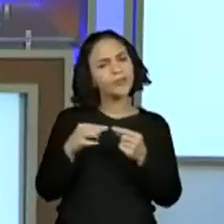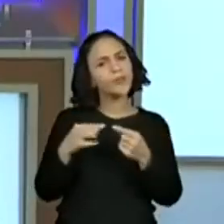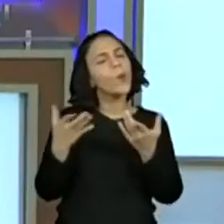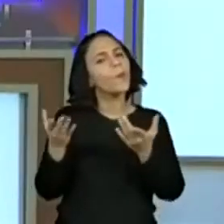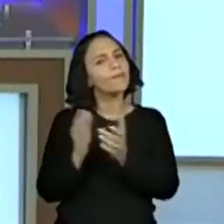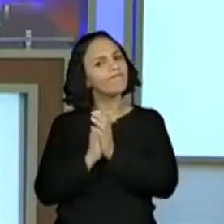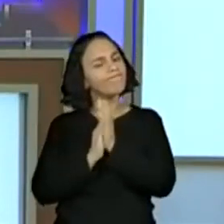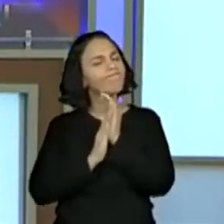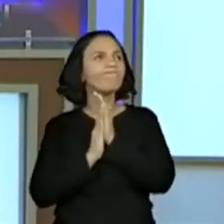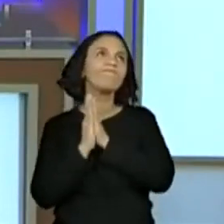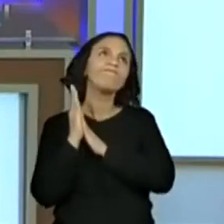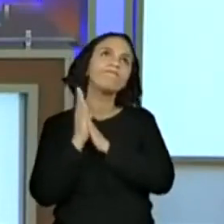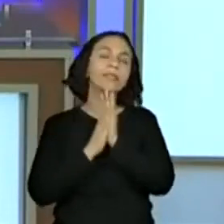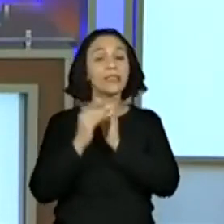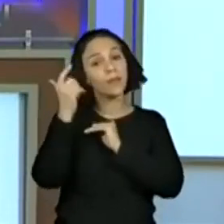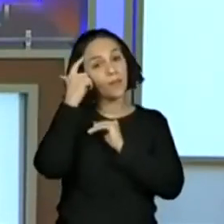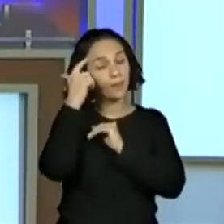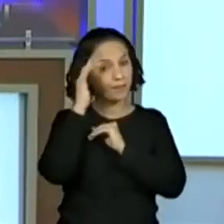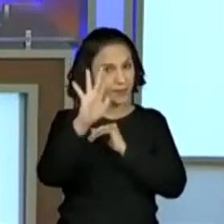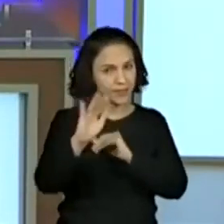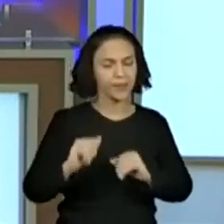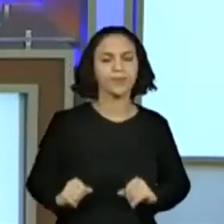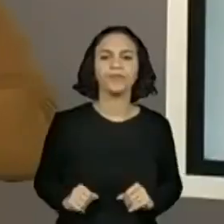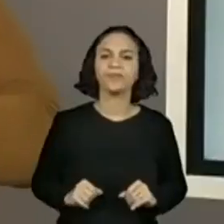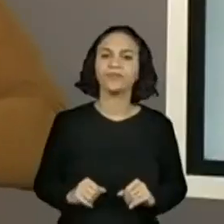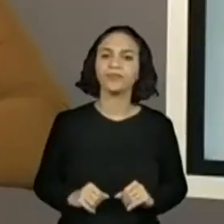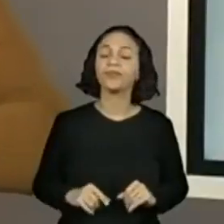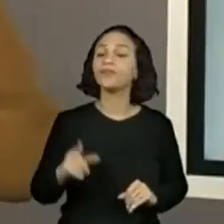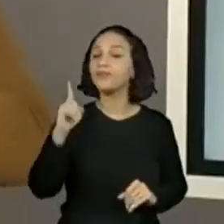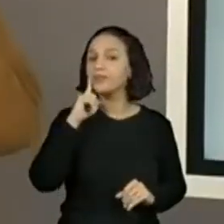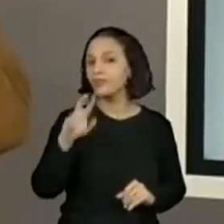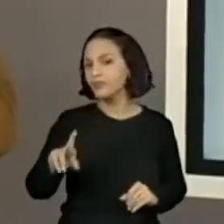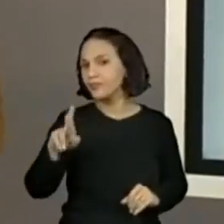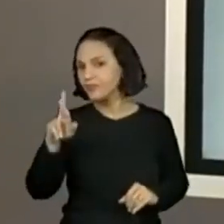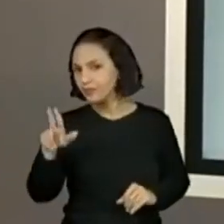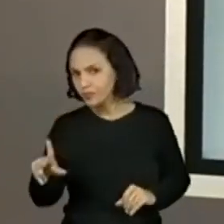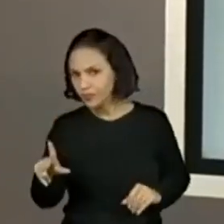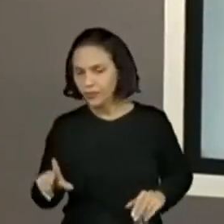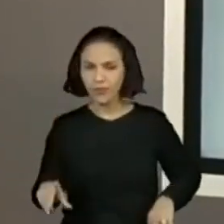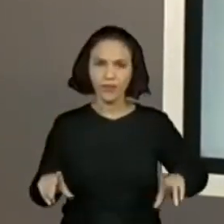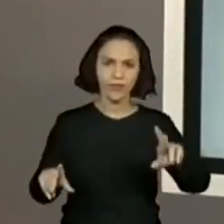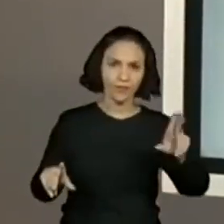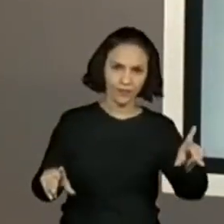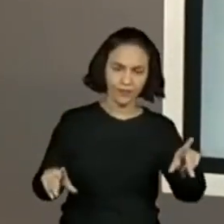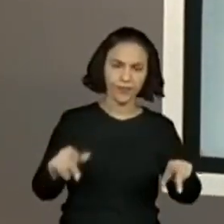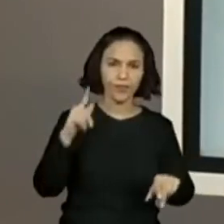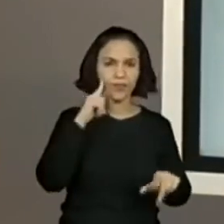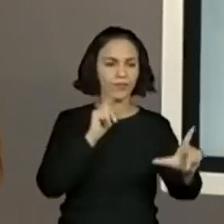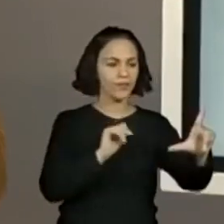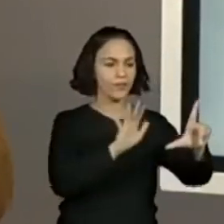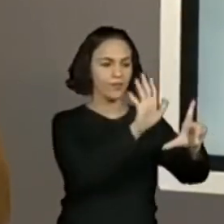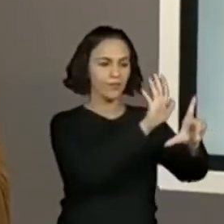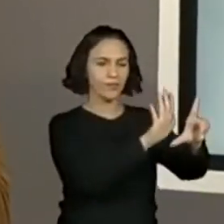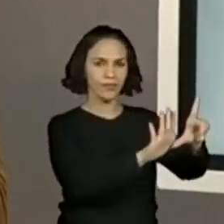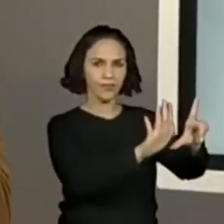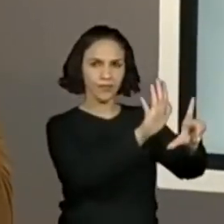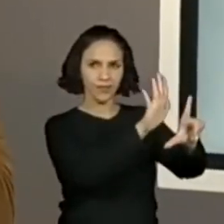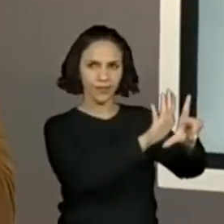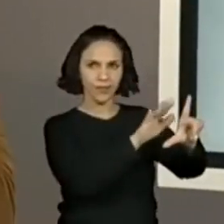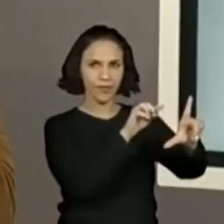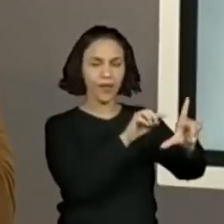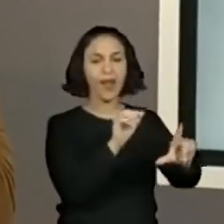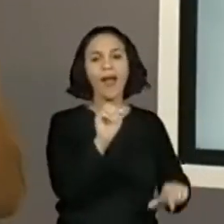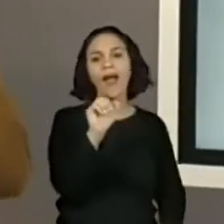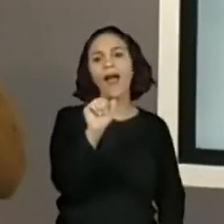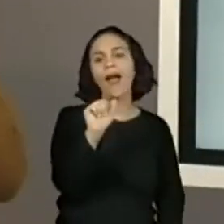um pouquinho agora sobre uma coisa. Vamos lá. Existe uma grande diferença entre área e perímetro,